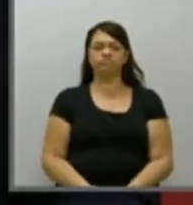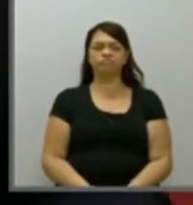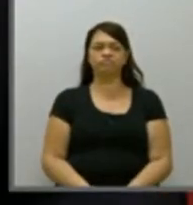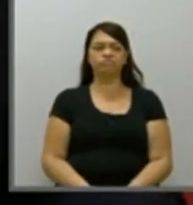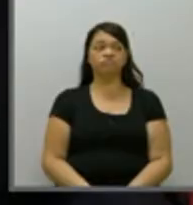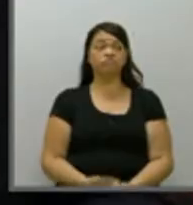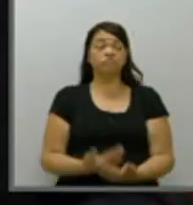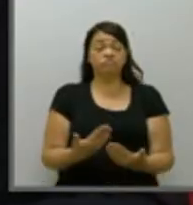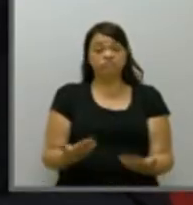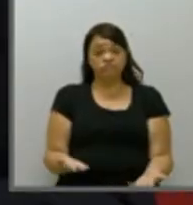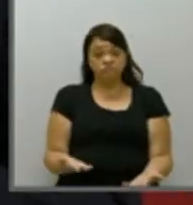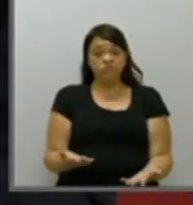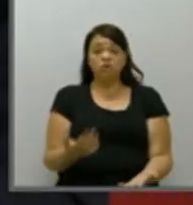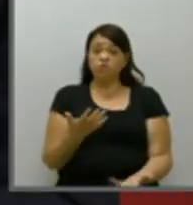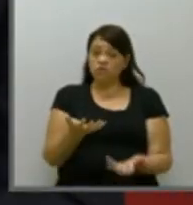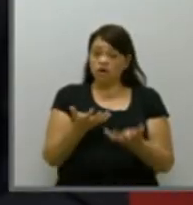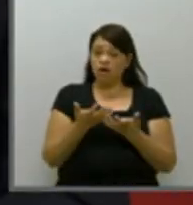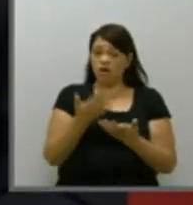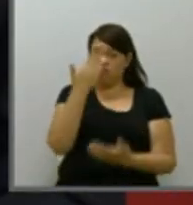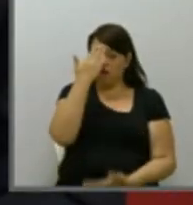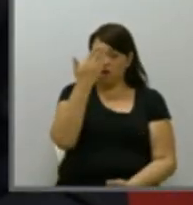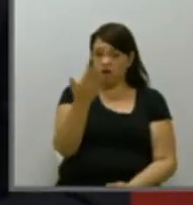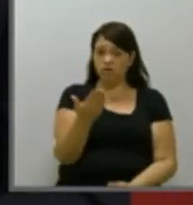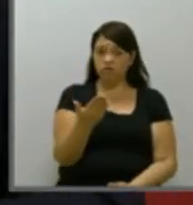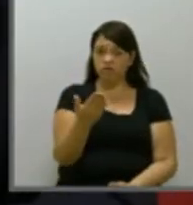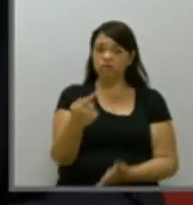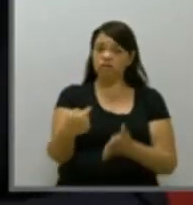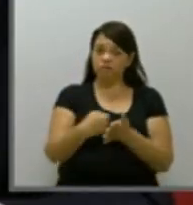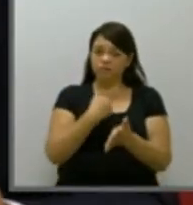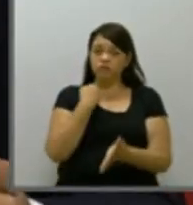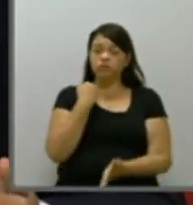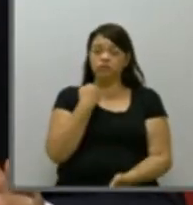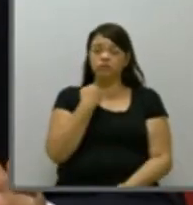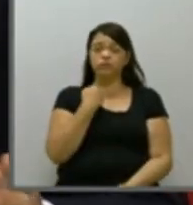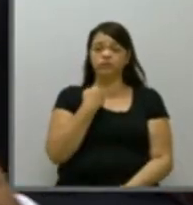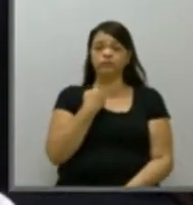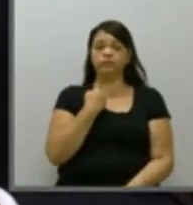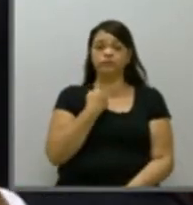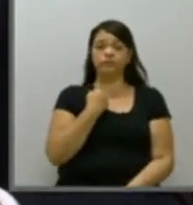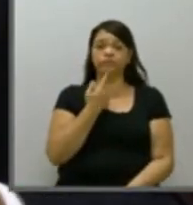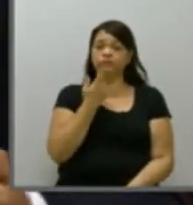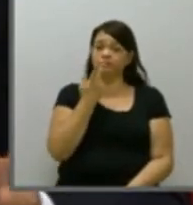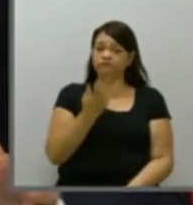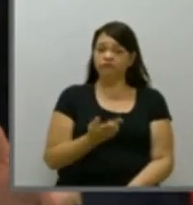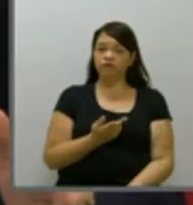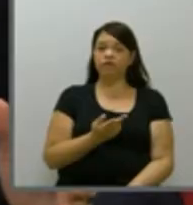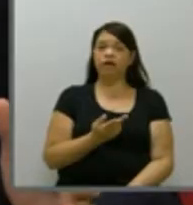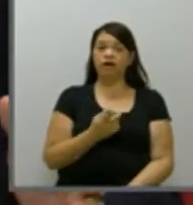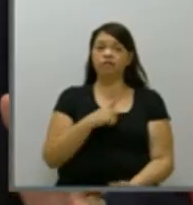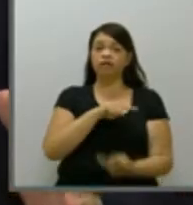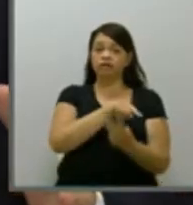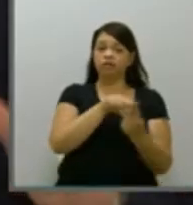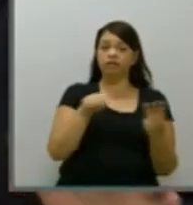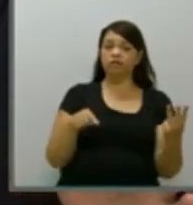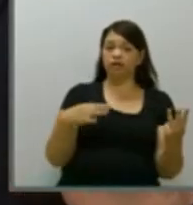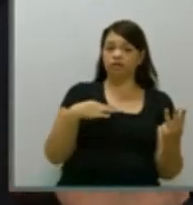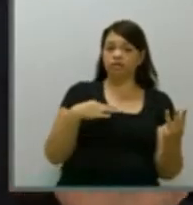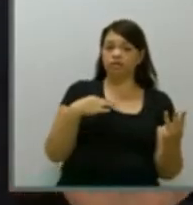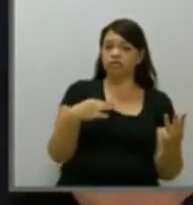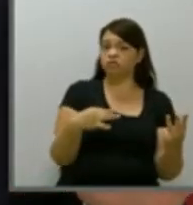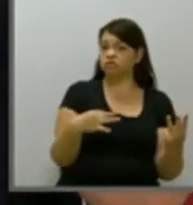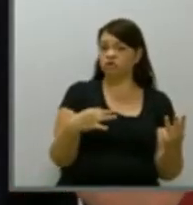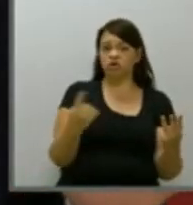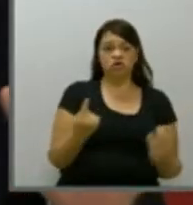Bom, Sadal, quero te agradecer a pergunta e dizer que nós temos aqui três candidaturas que saíram